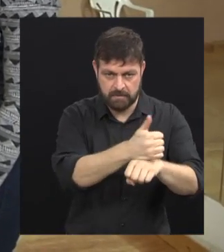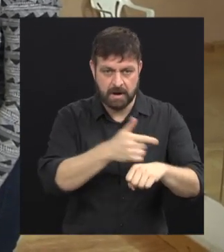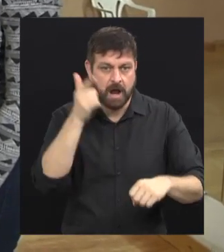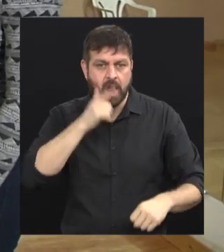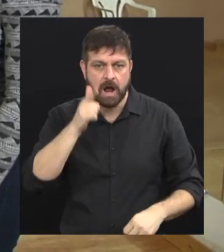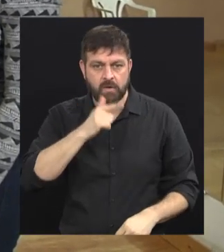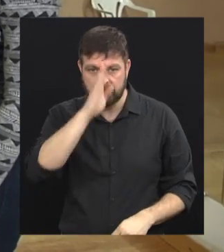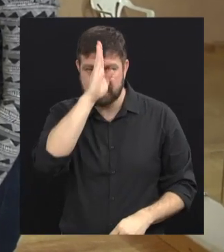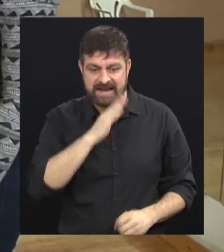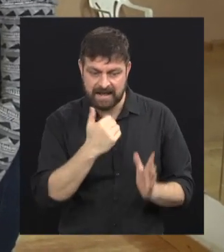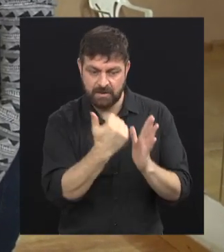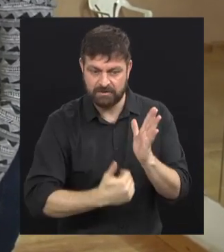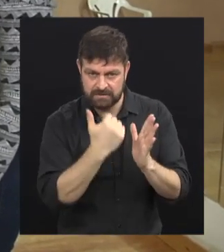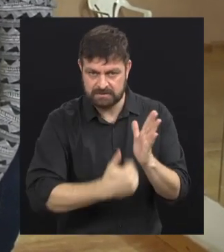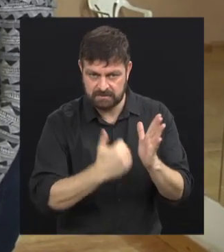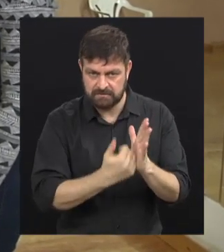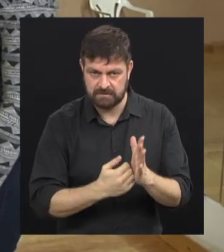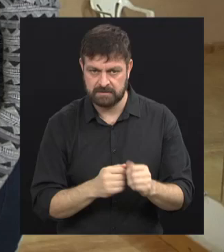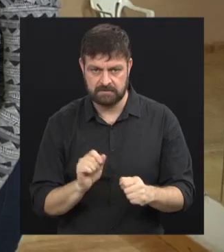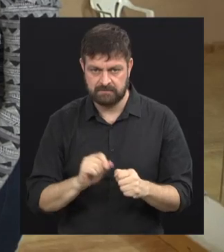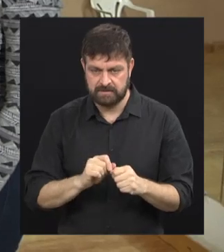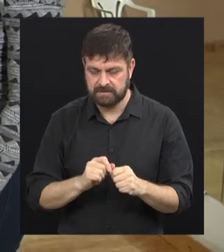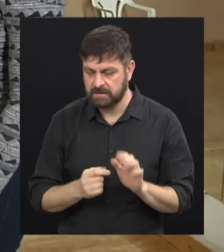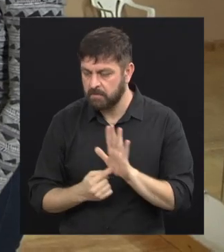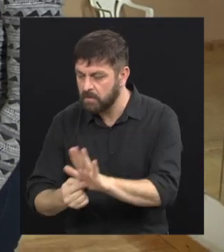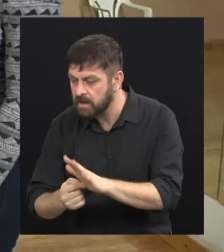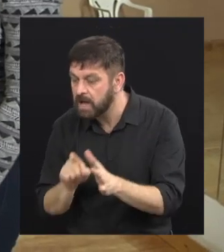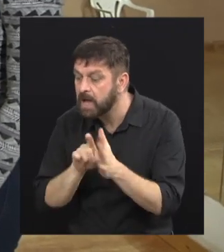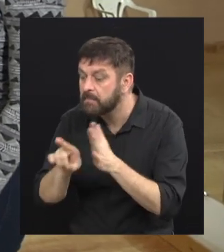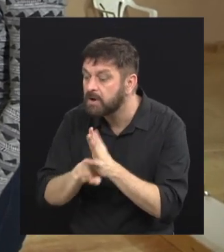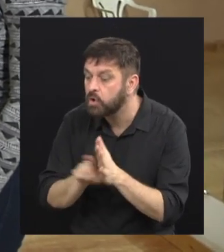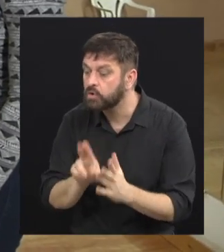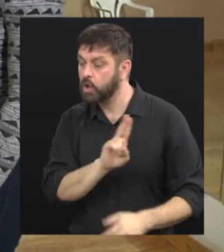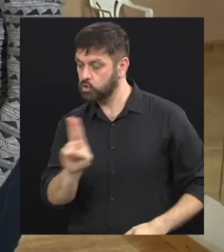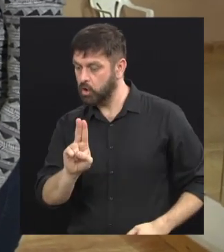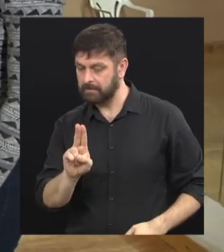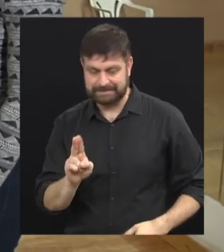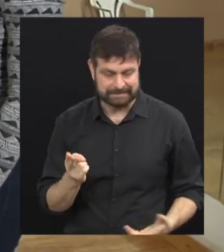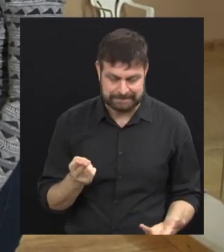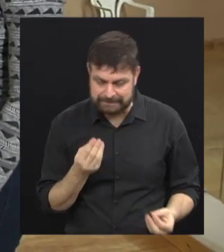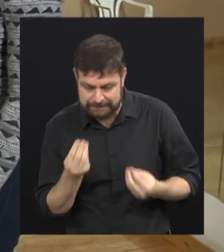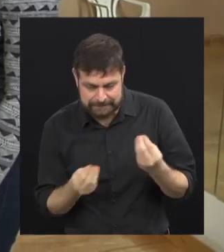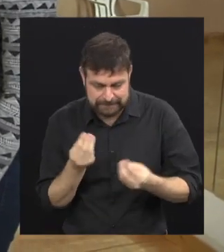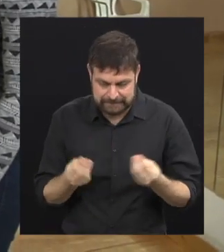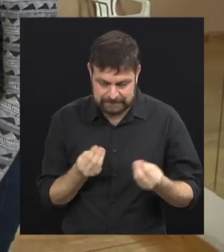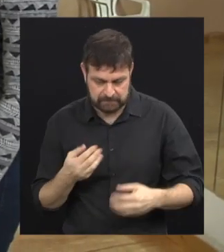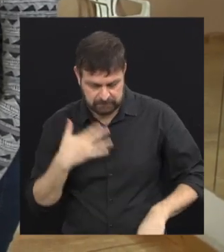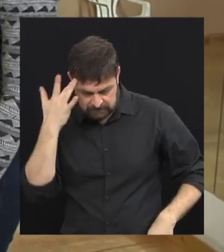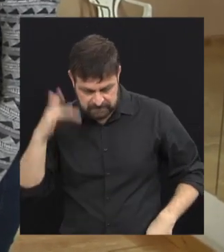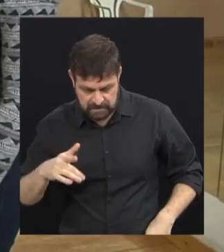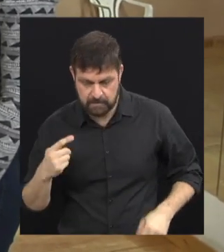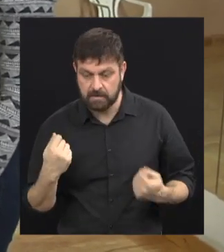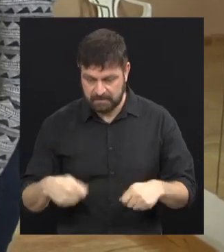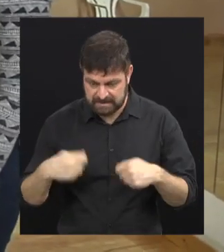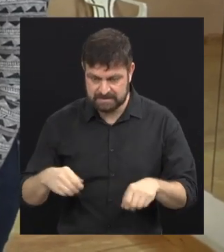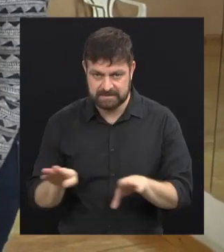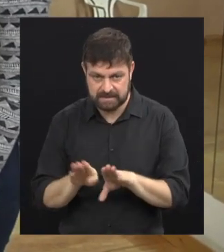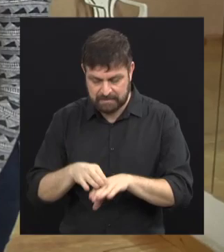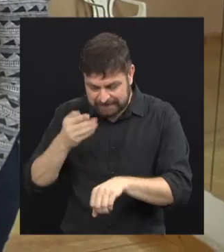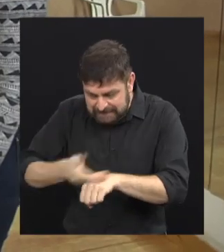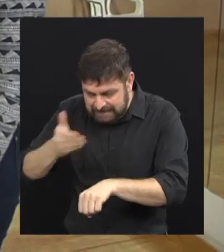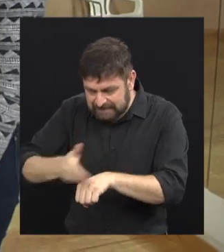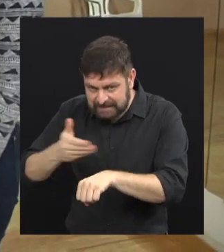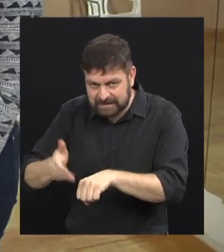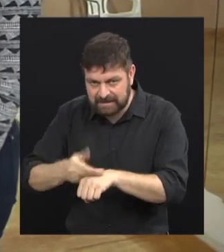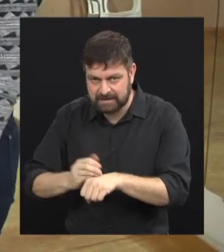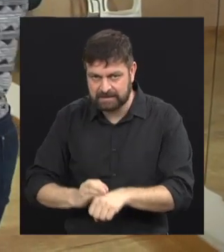bolsa, normalmente eles nem falam, nem falam o passo. Eles só falam o nome. Se você não souber, você não consegue. Então, eu treino bastante.